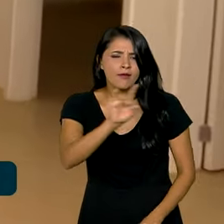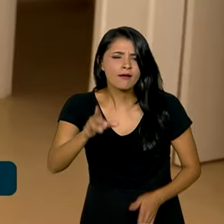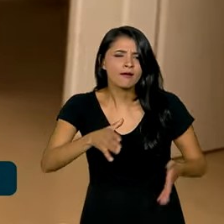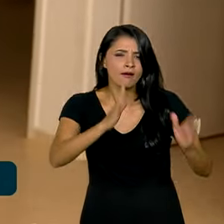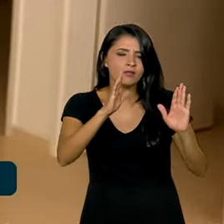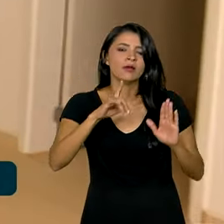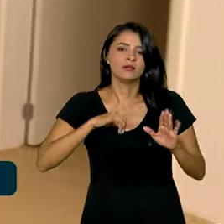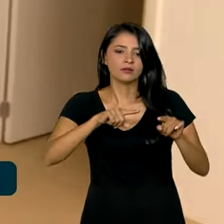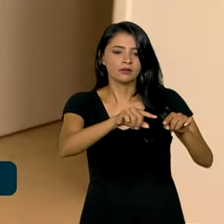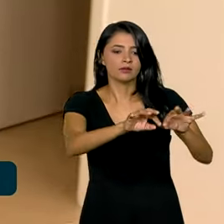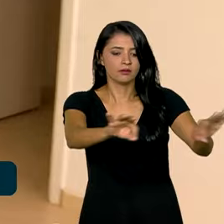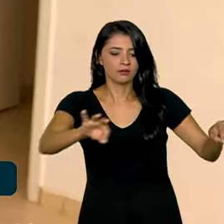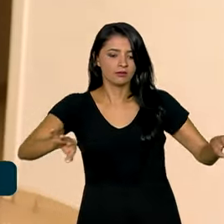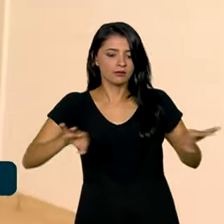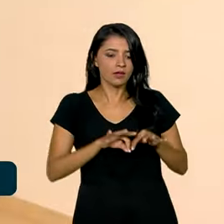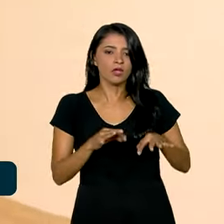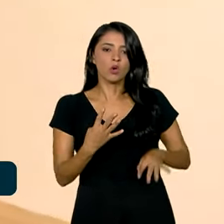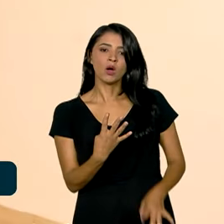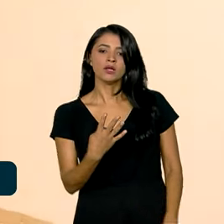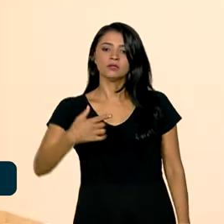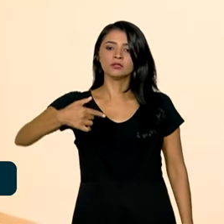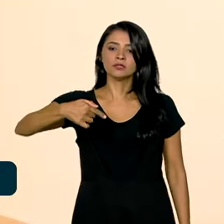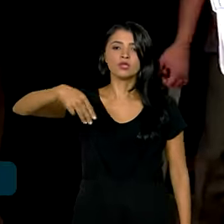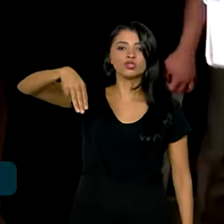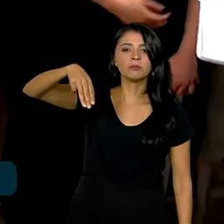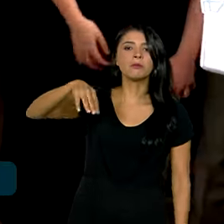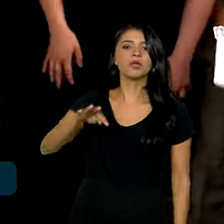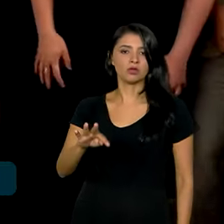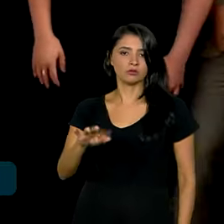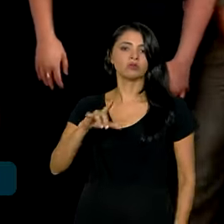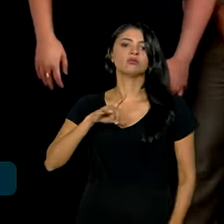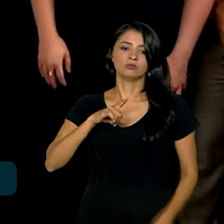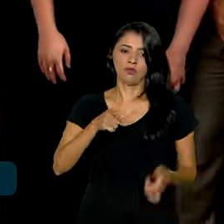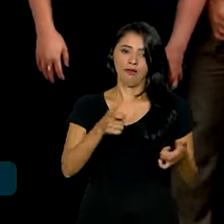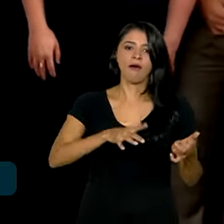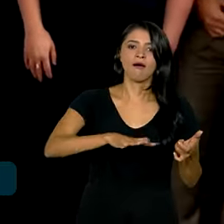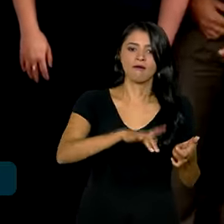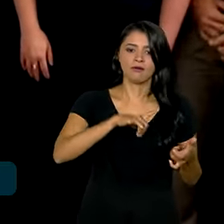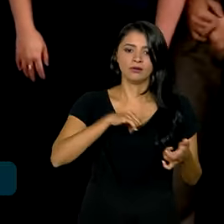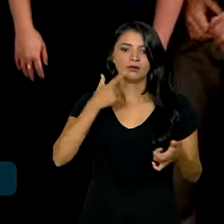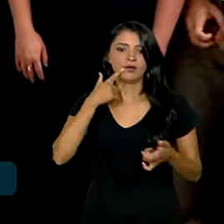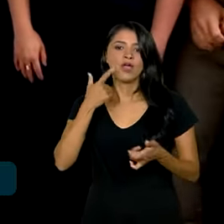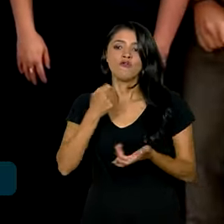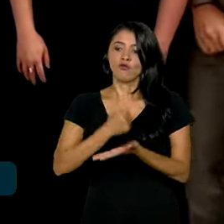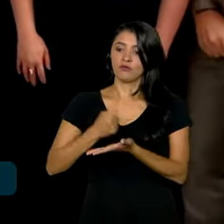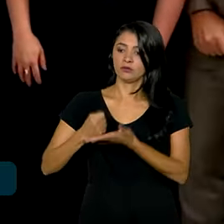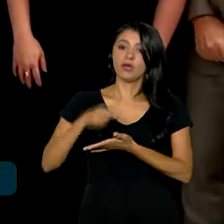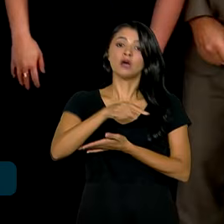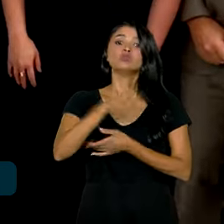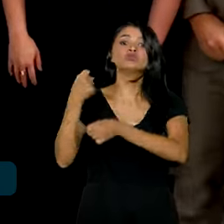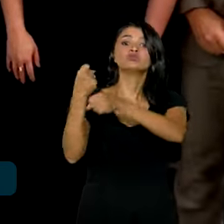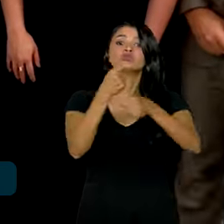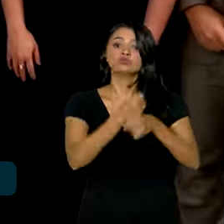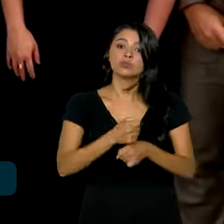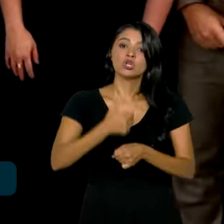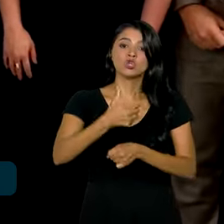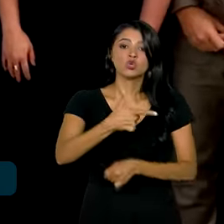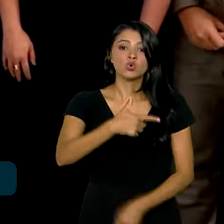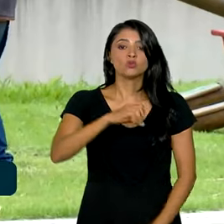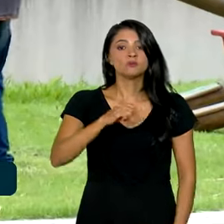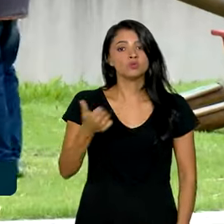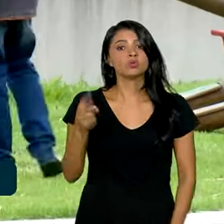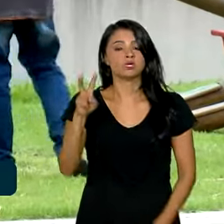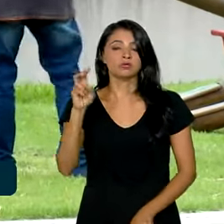tem 47 metros quadrados de área útil. O empreendimento foi contratado em 2015, teve obras